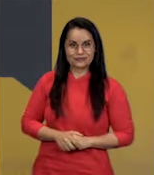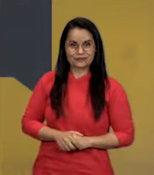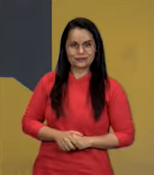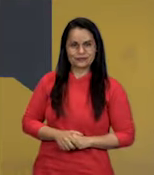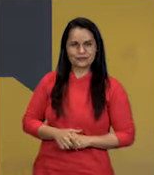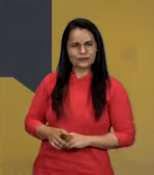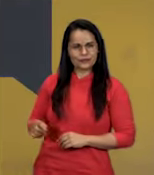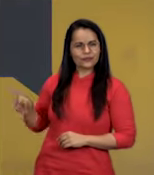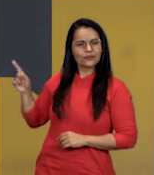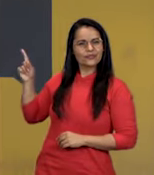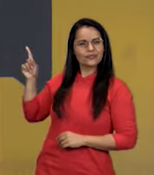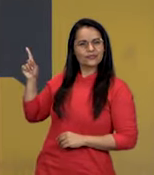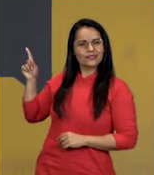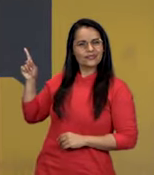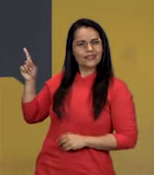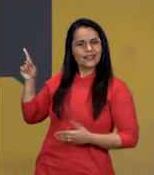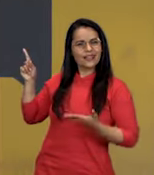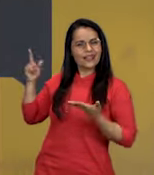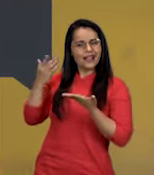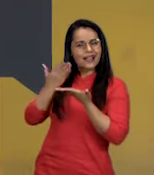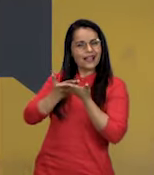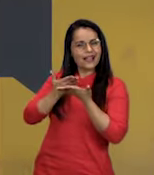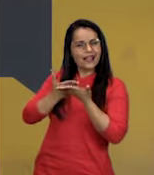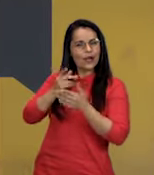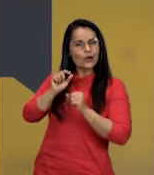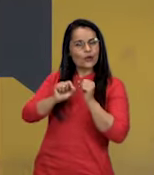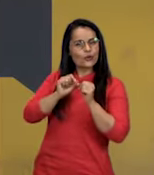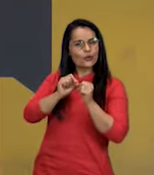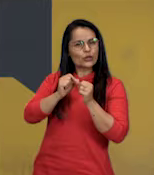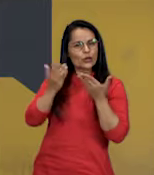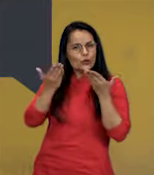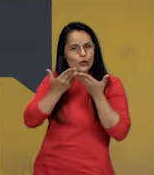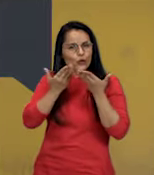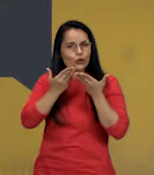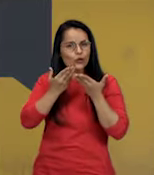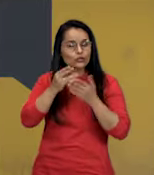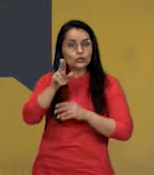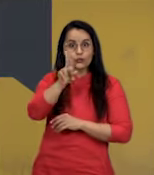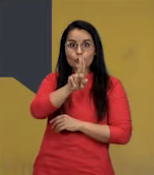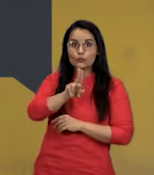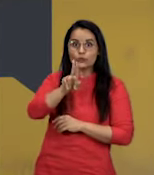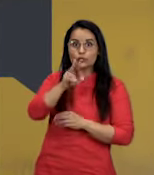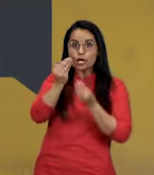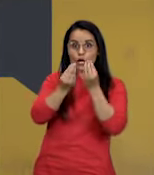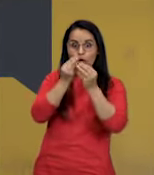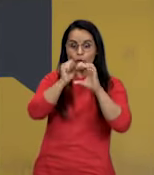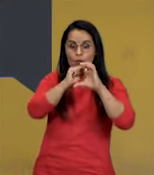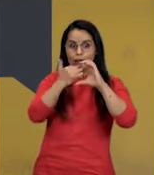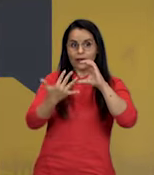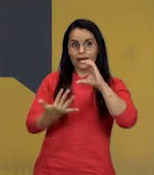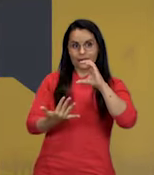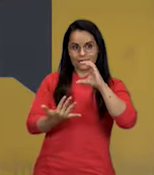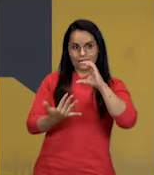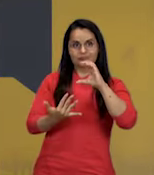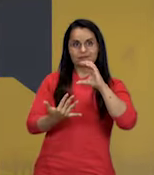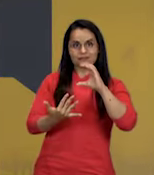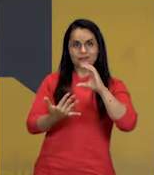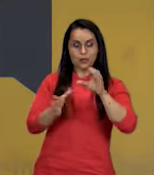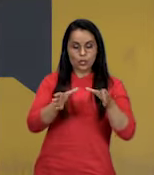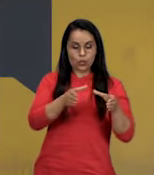Na aula de hoje nós iremos utilizar como características para